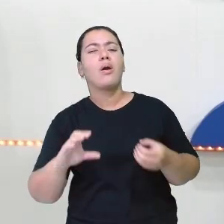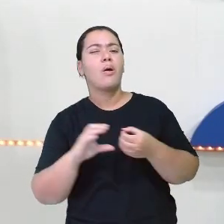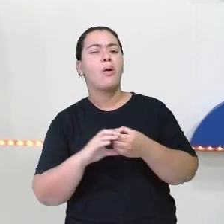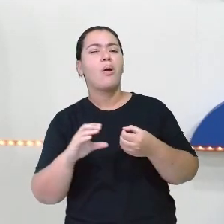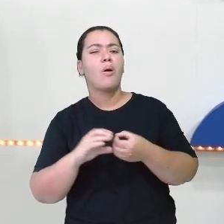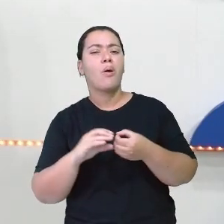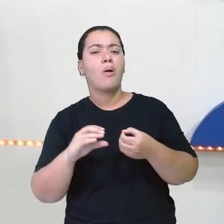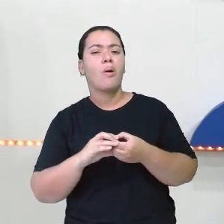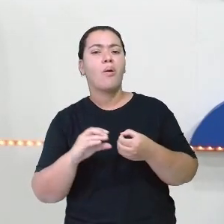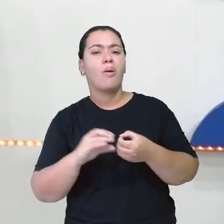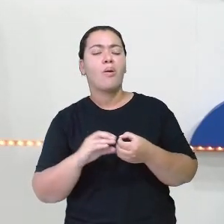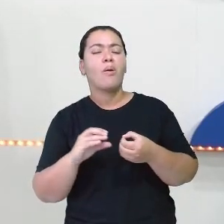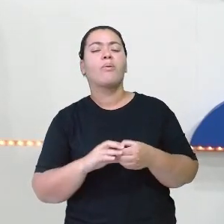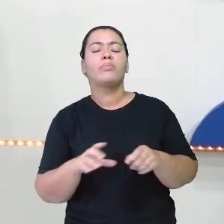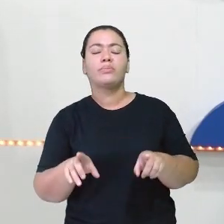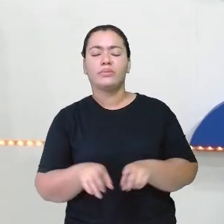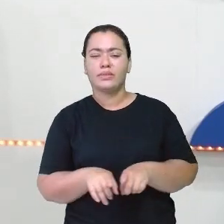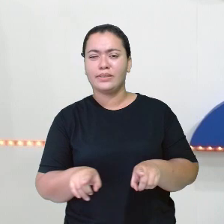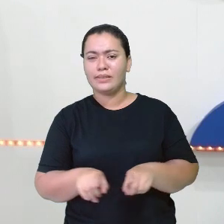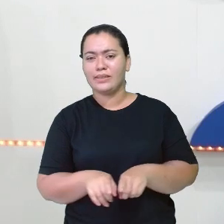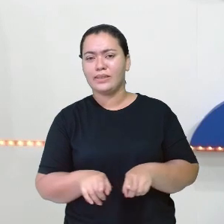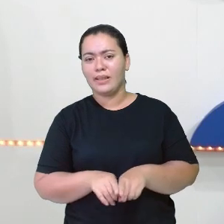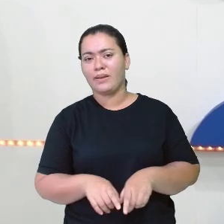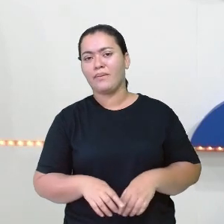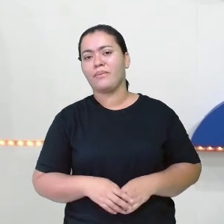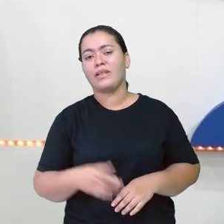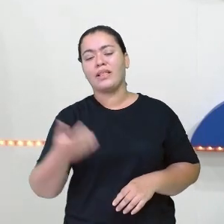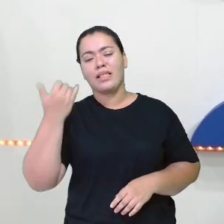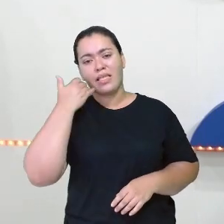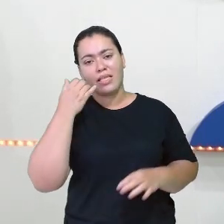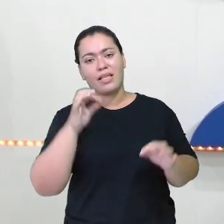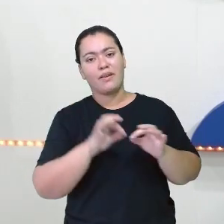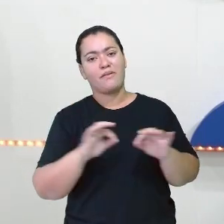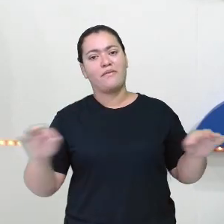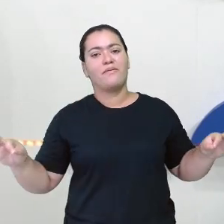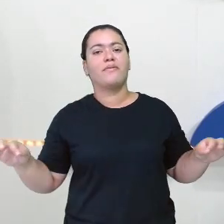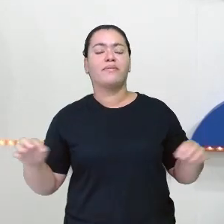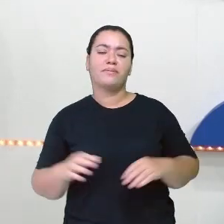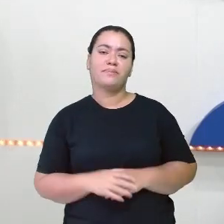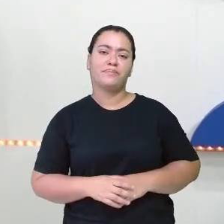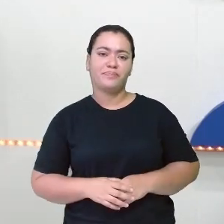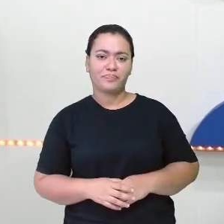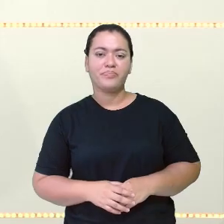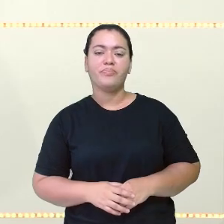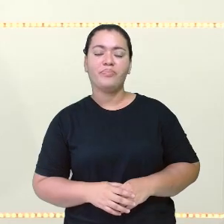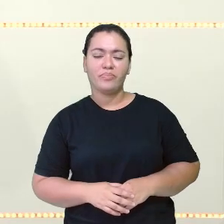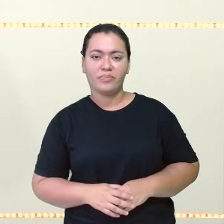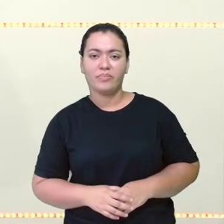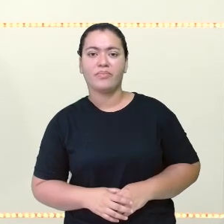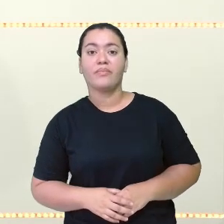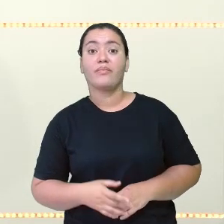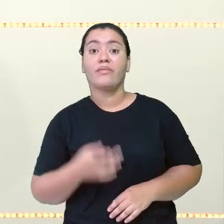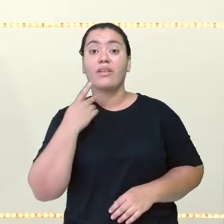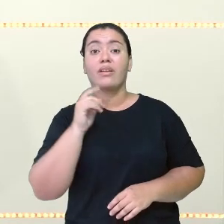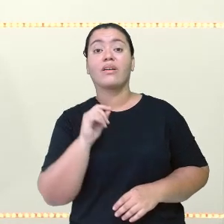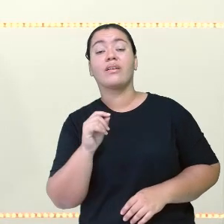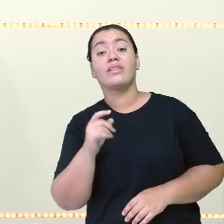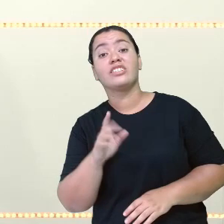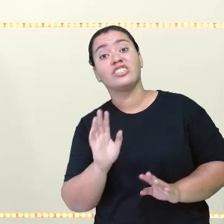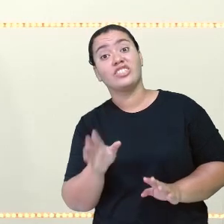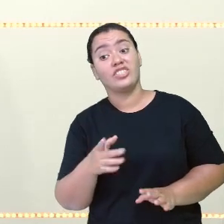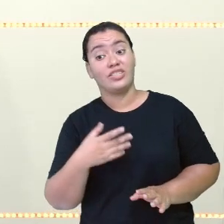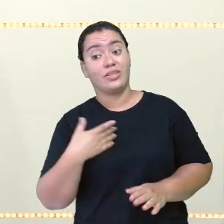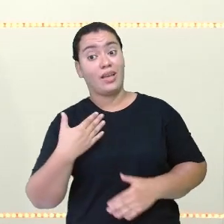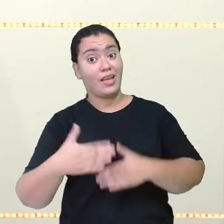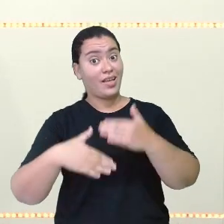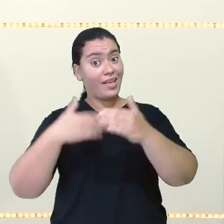senhora lembra, né? A gente fazia com copinho de café também, um telefone sem fio, a gente chamava. Olha aí, já era um avanço